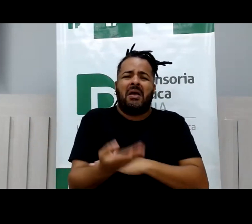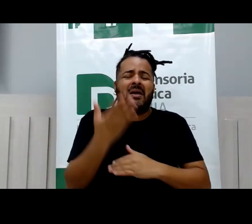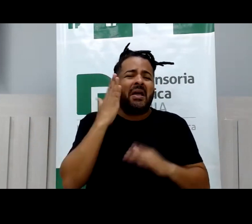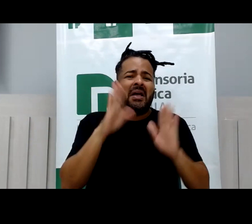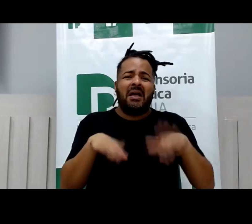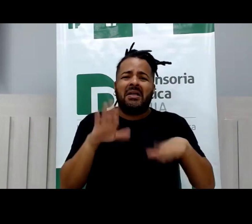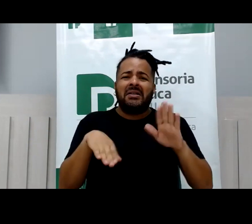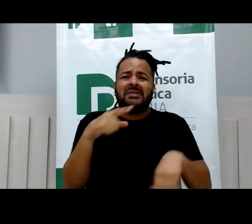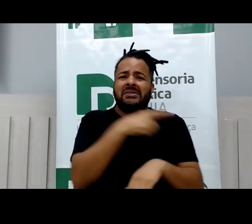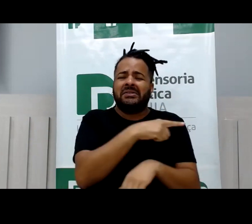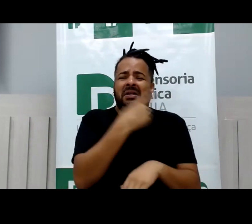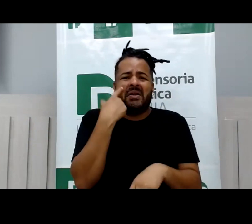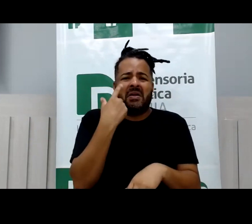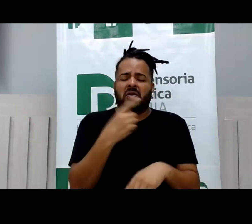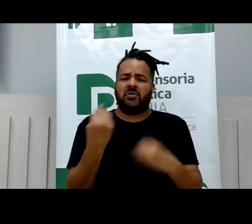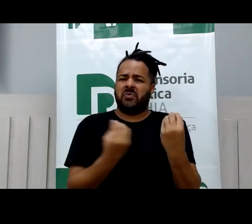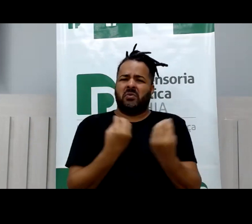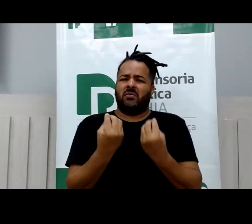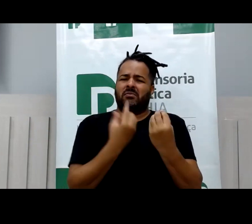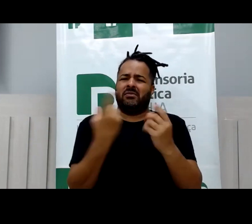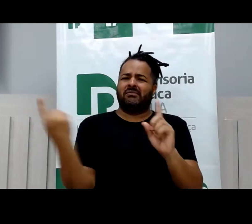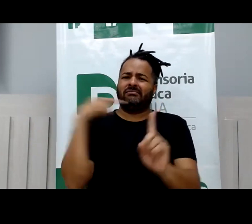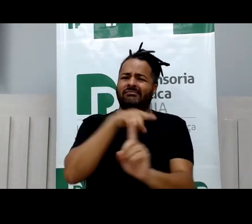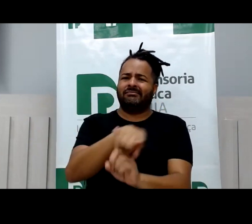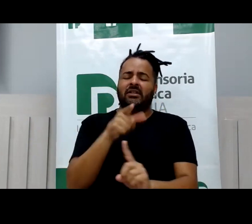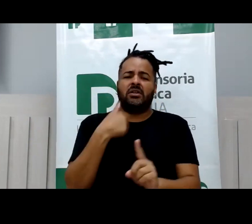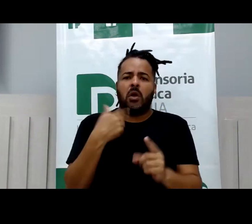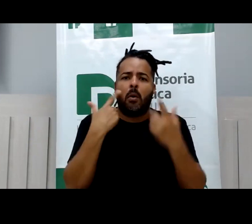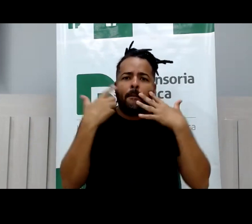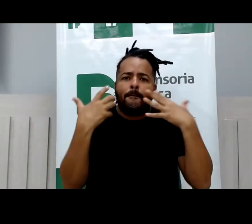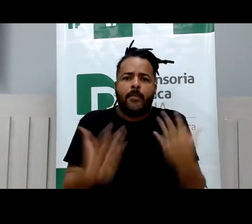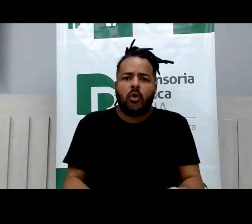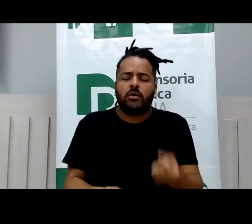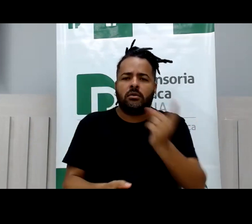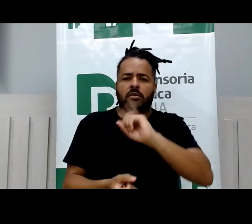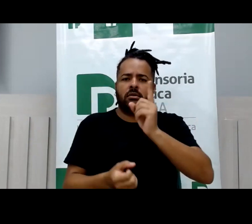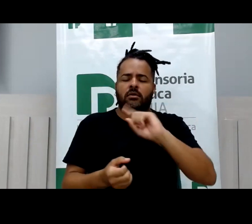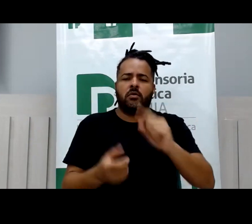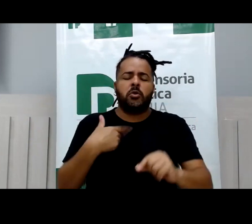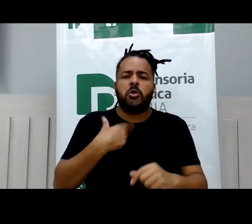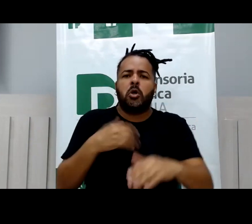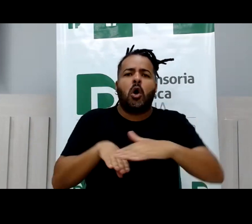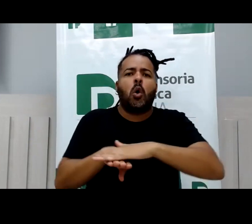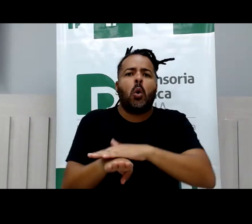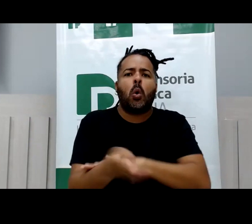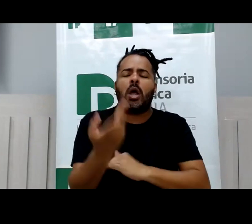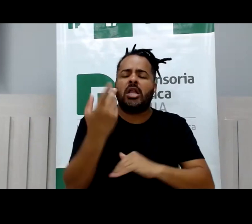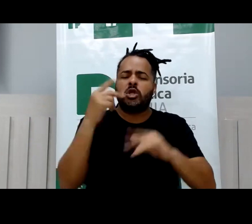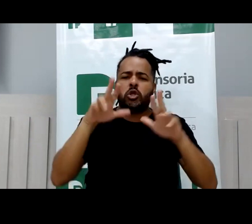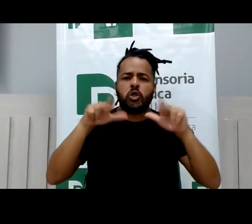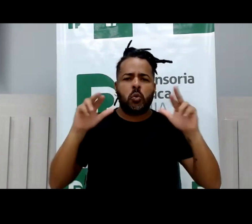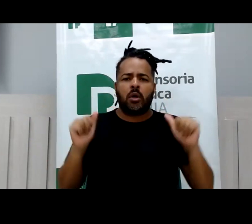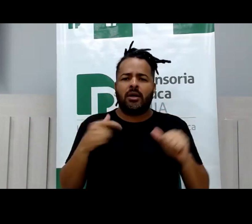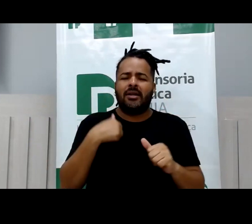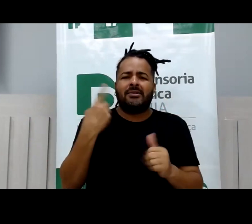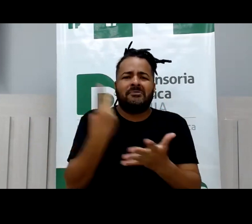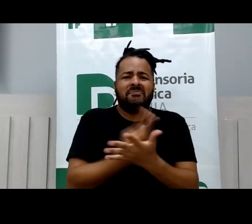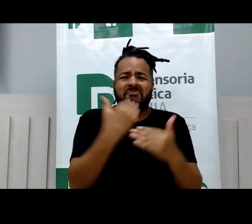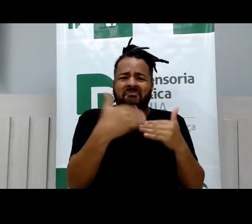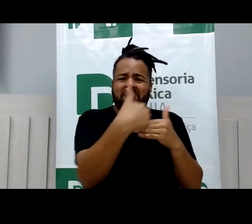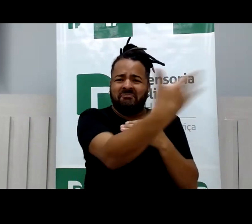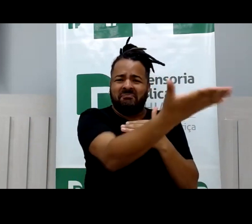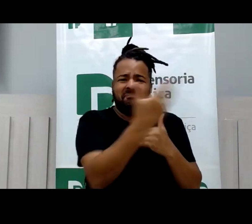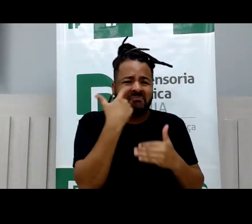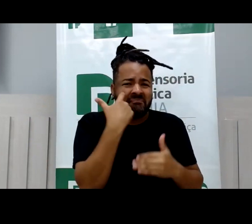desse que late. Isso não é viável. Isso não é possível. Eu não vou me acostumar e não quero me acostumar nunca. E isso acontece aqui no nosso quintal também.